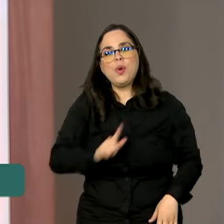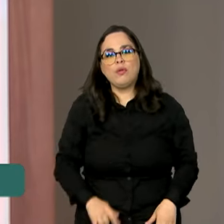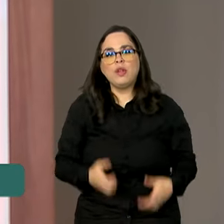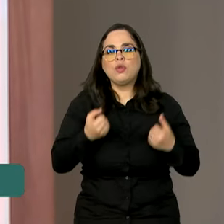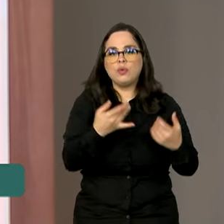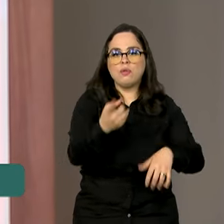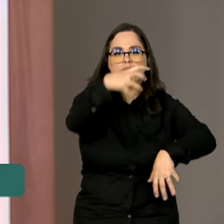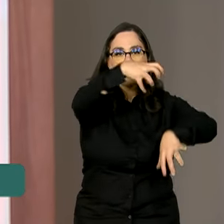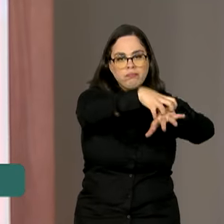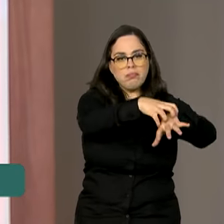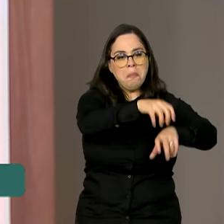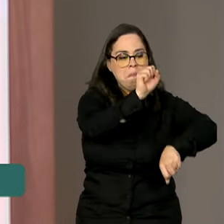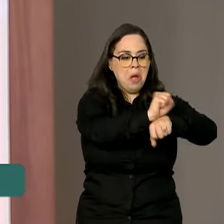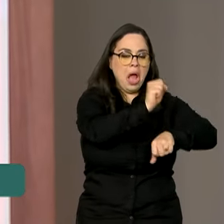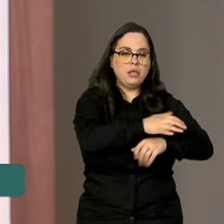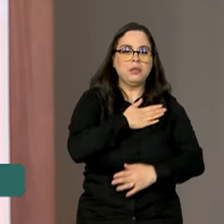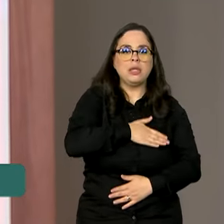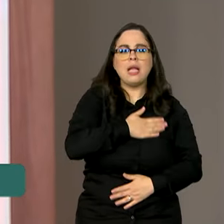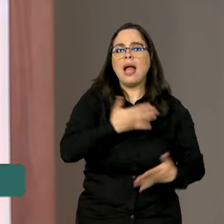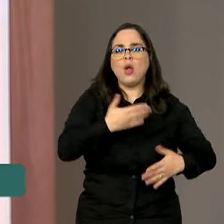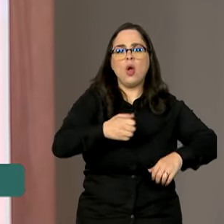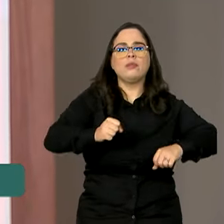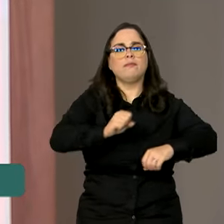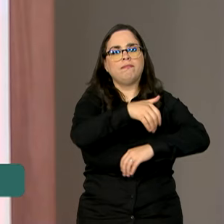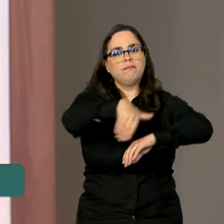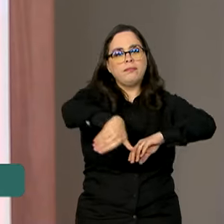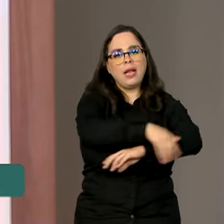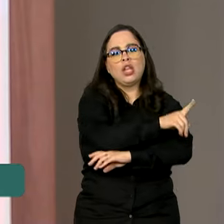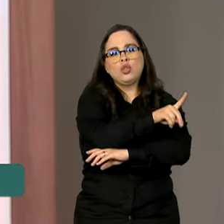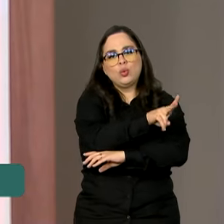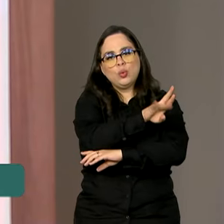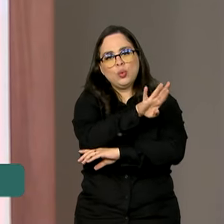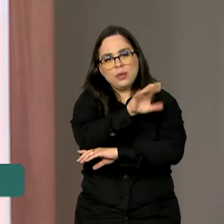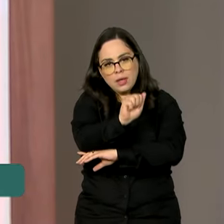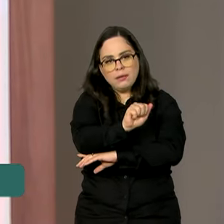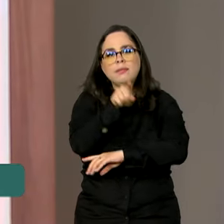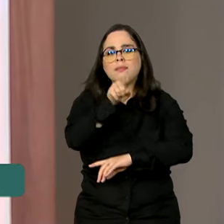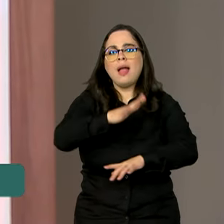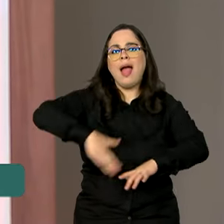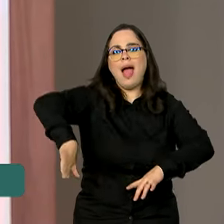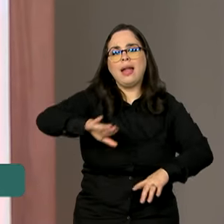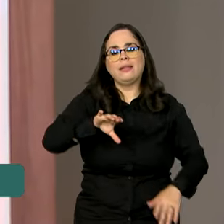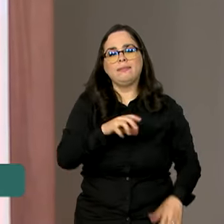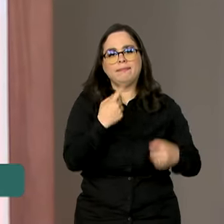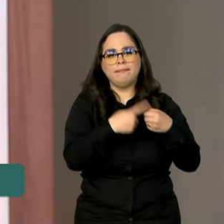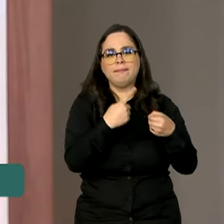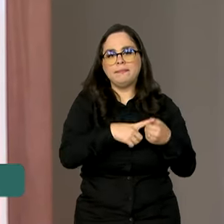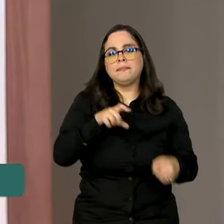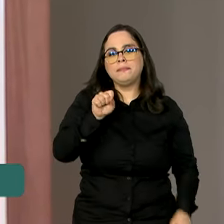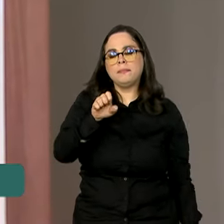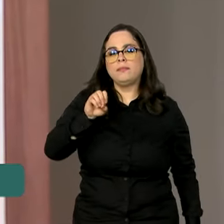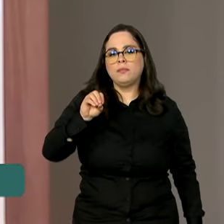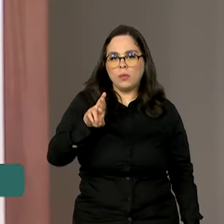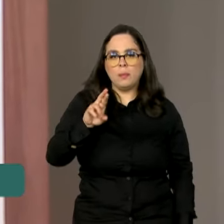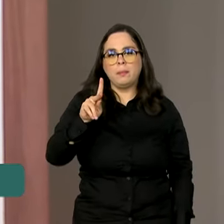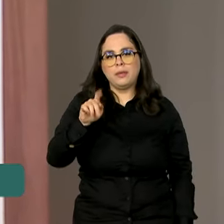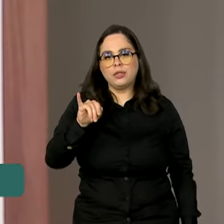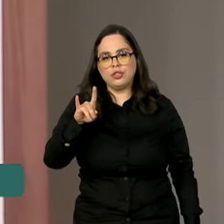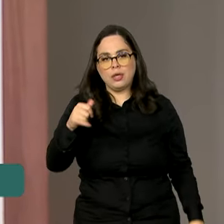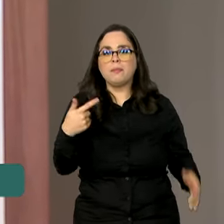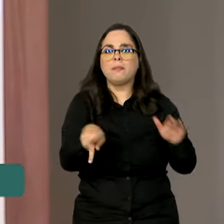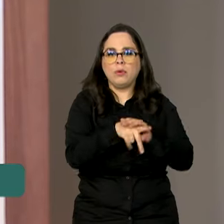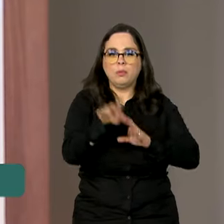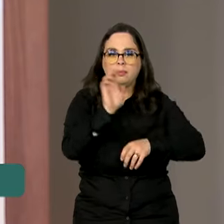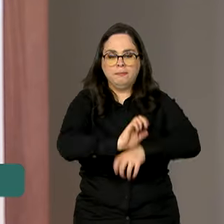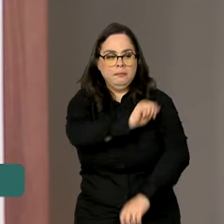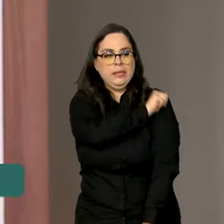de parada e descanso, desta vez na Via Dutra. A obra fica na altura da cidade de Seropédica, no Rio de Janeiro. O